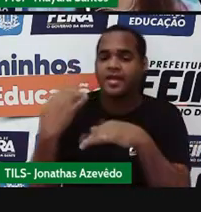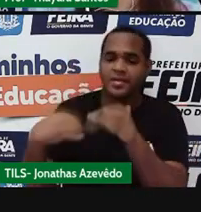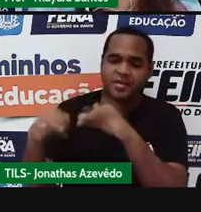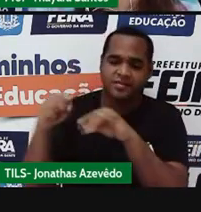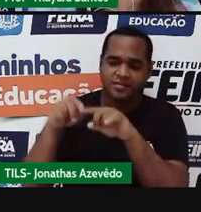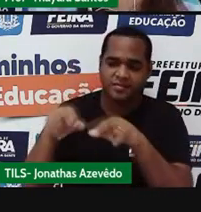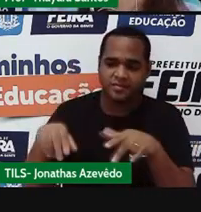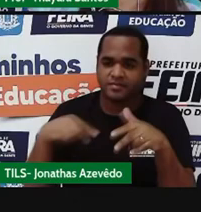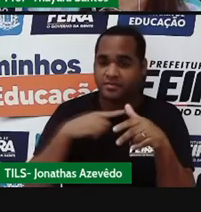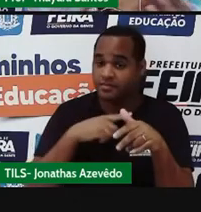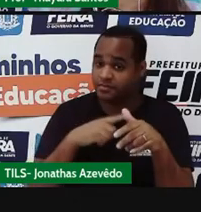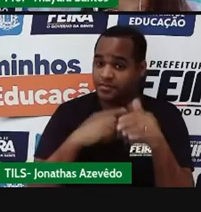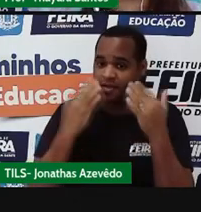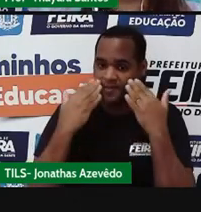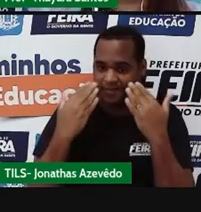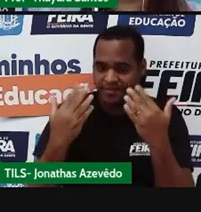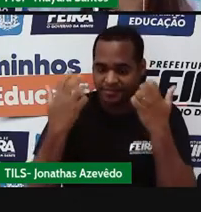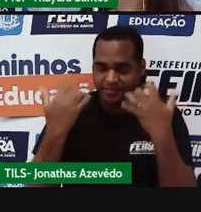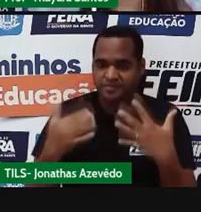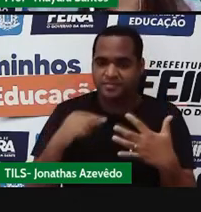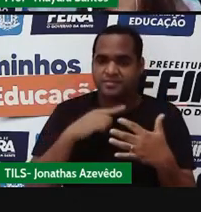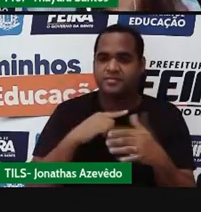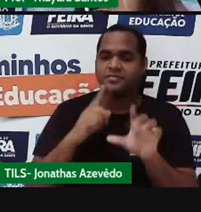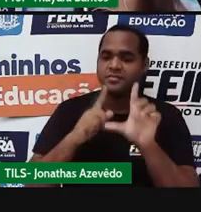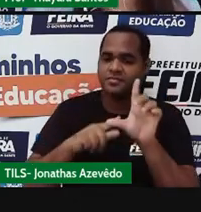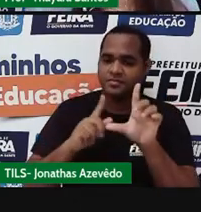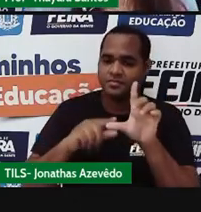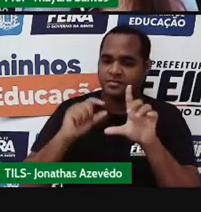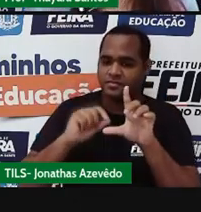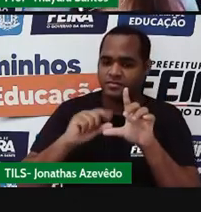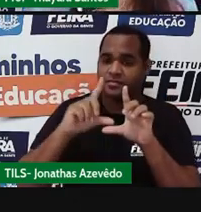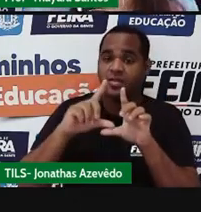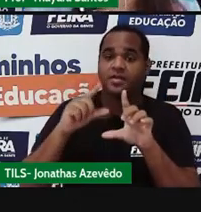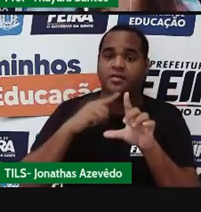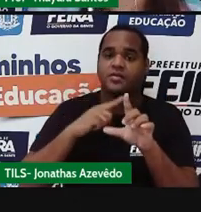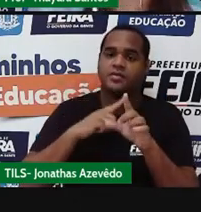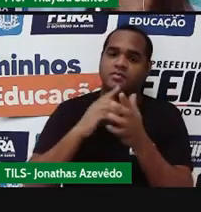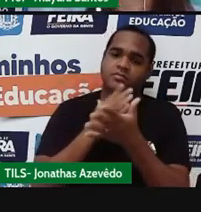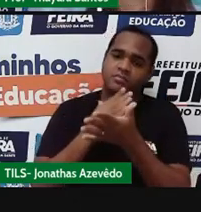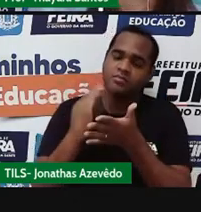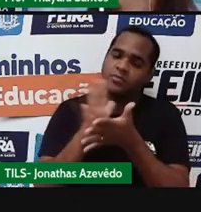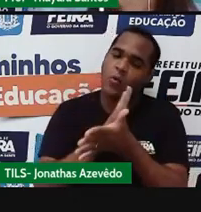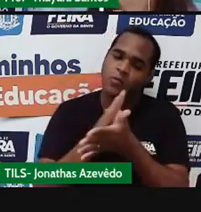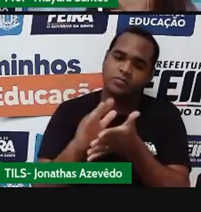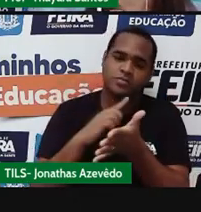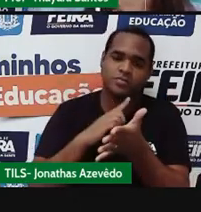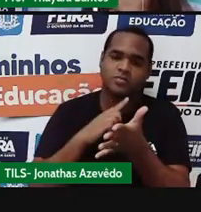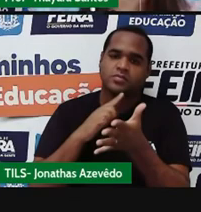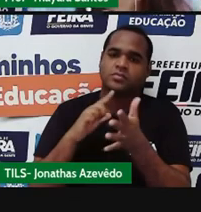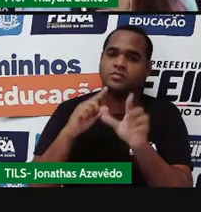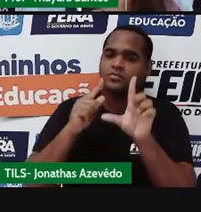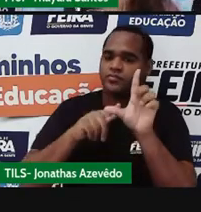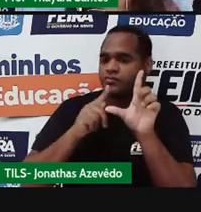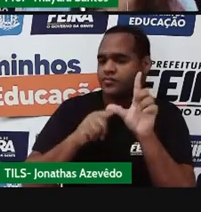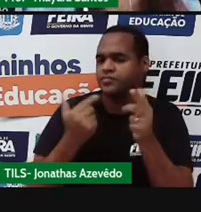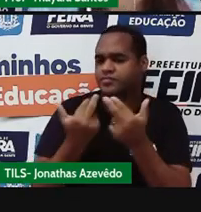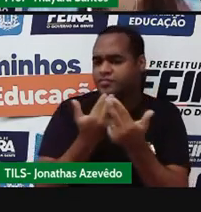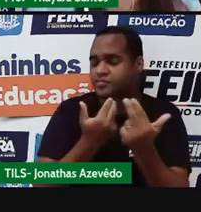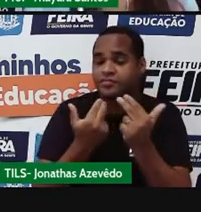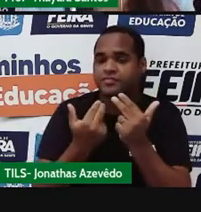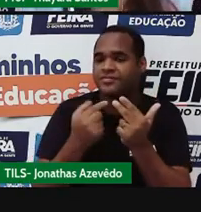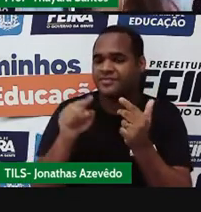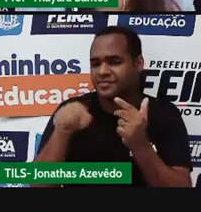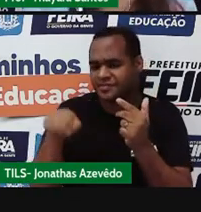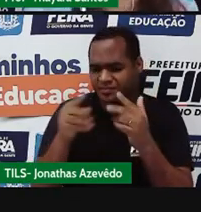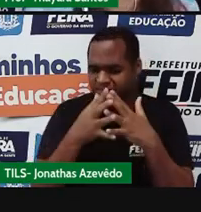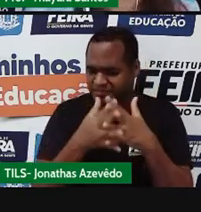representados por letras maiúsculas. Só que existem elementos que começam com a mesma letra. E pra gente não fazer confusão, pra